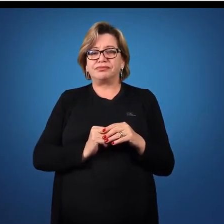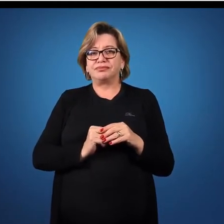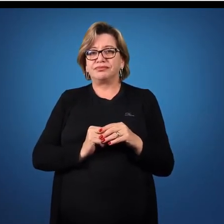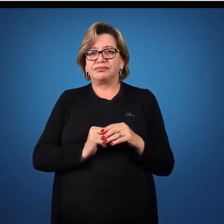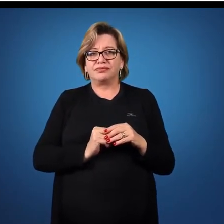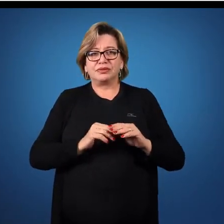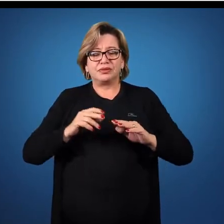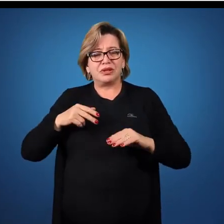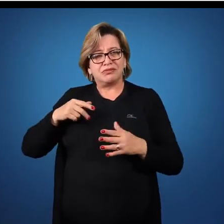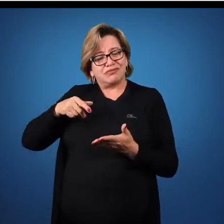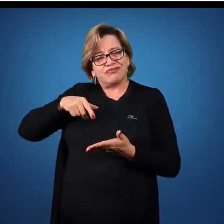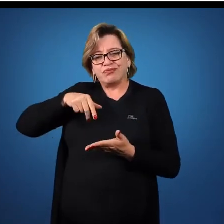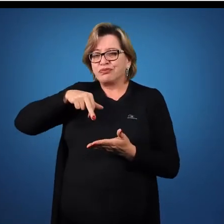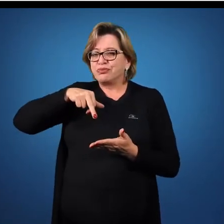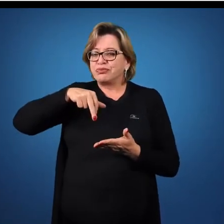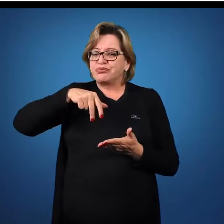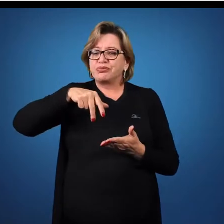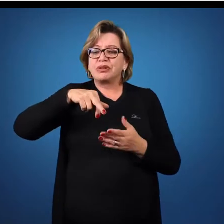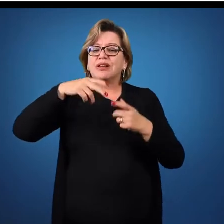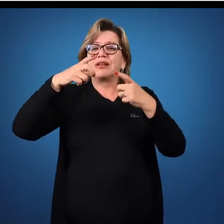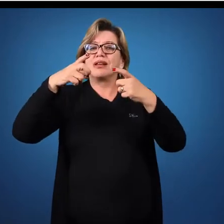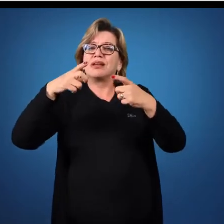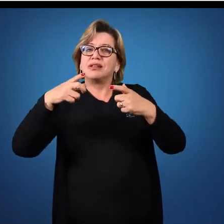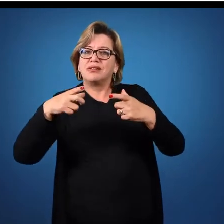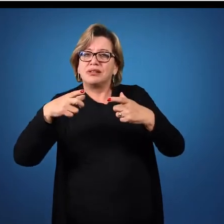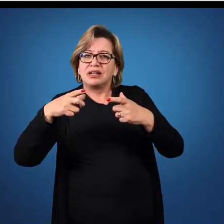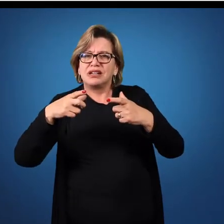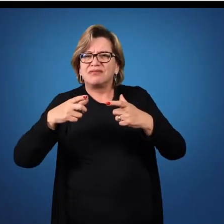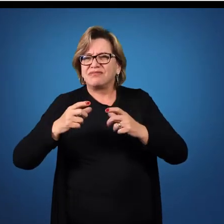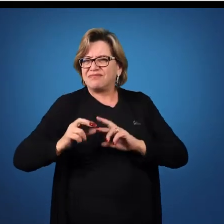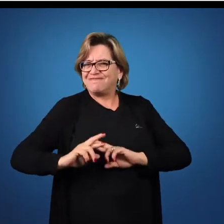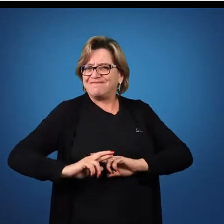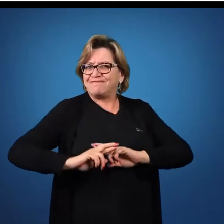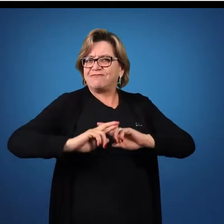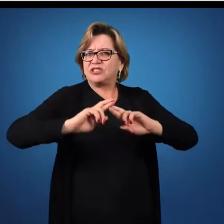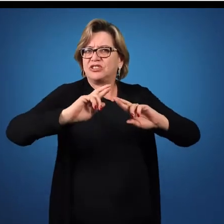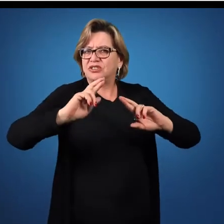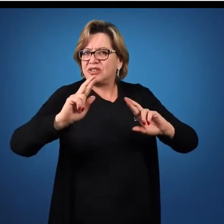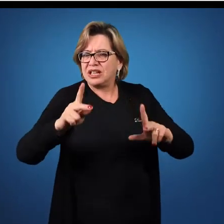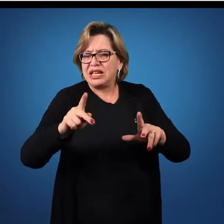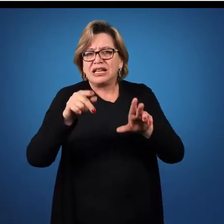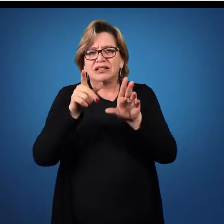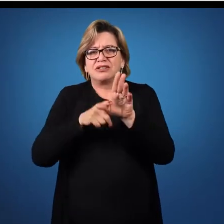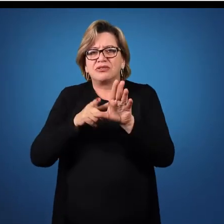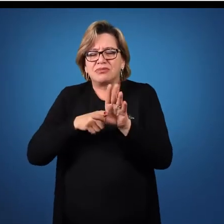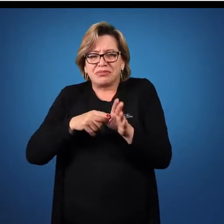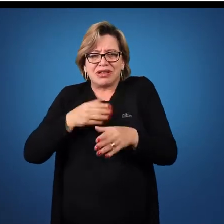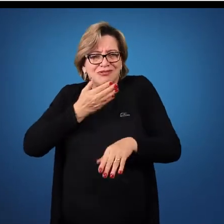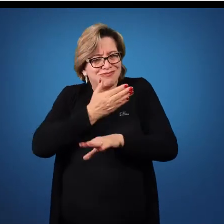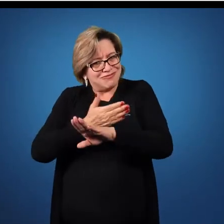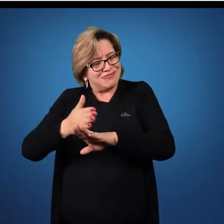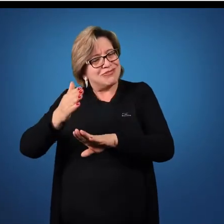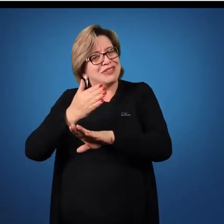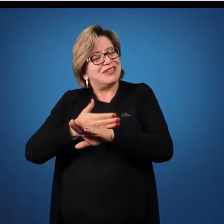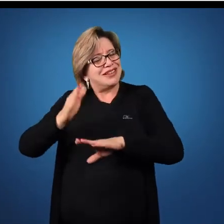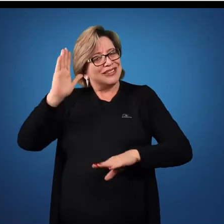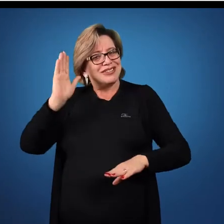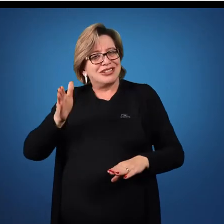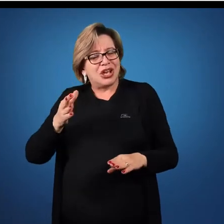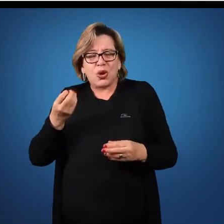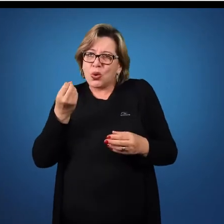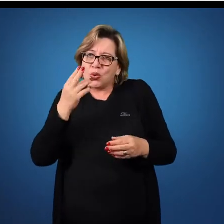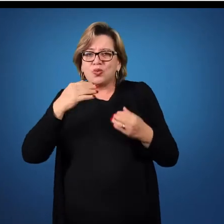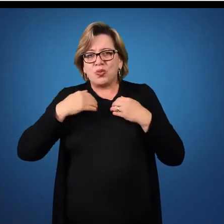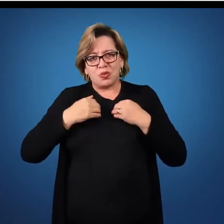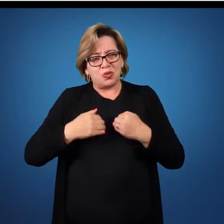Ao caminharmos por um espaço bem adverso do que os nossos pés estão acostumados, ou o nosso corpo está